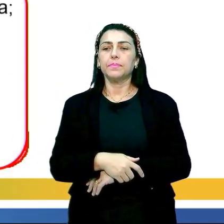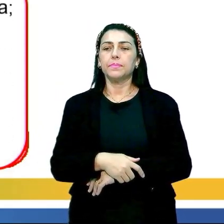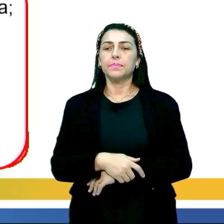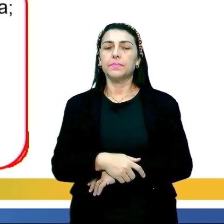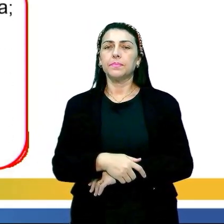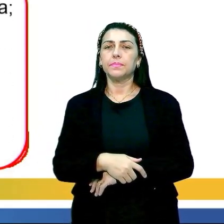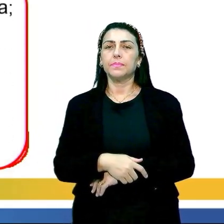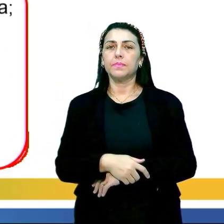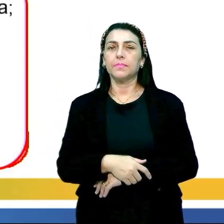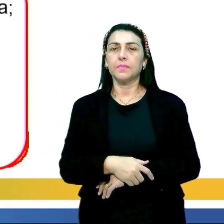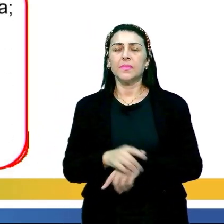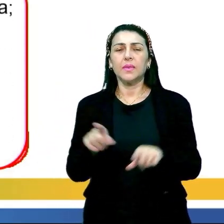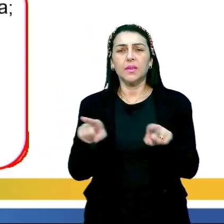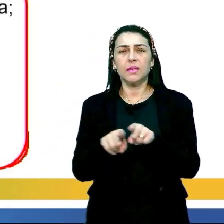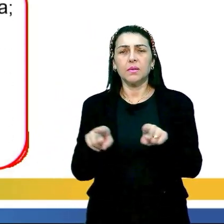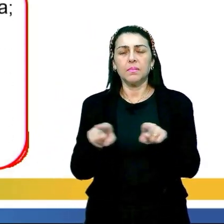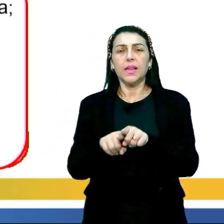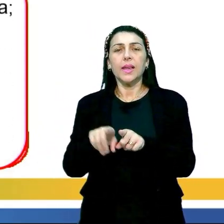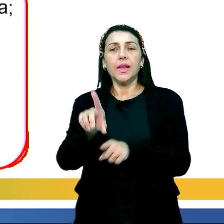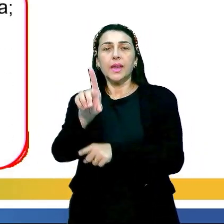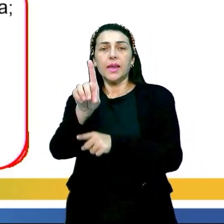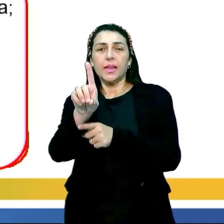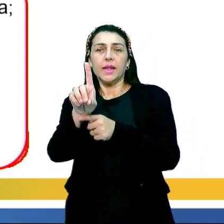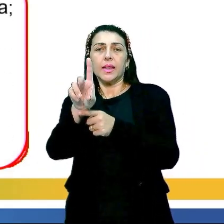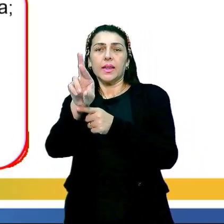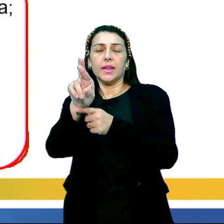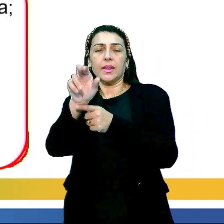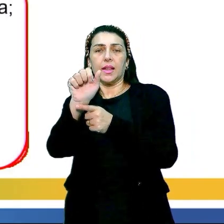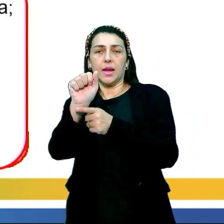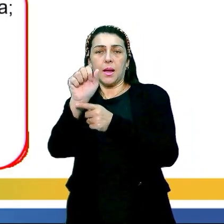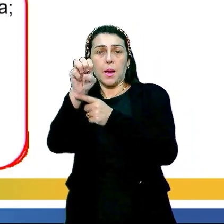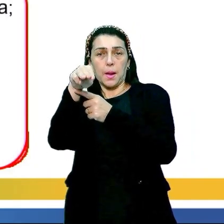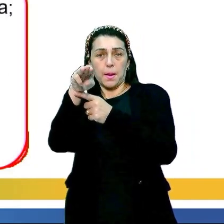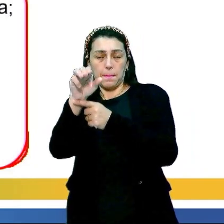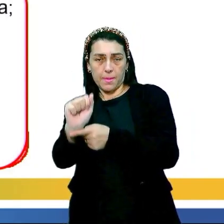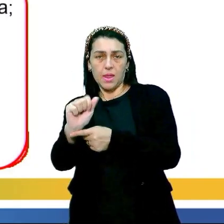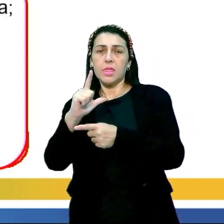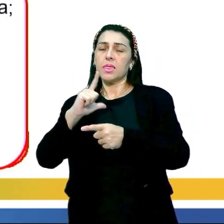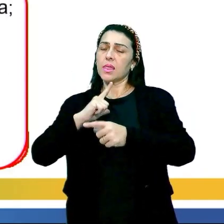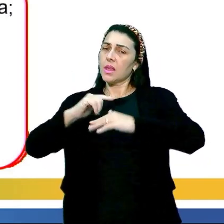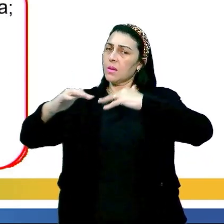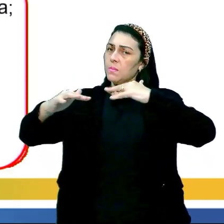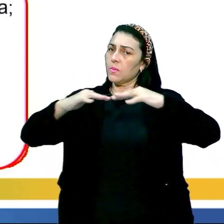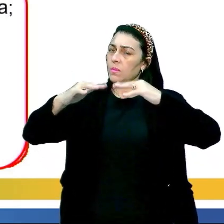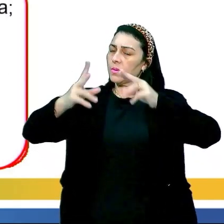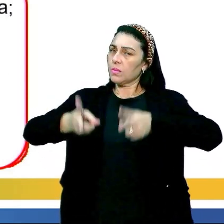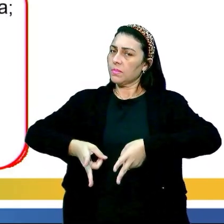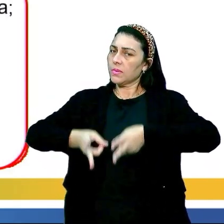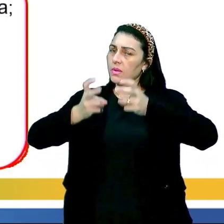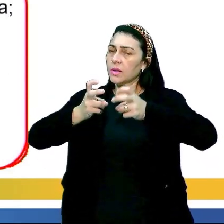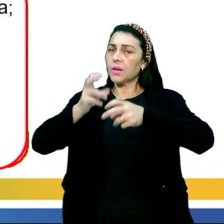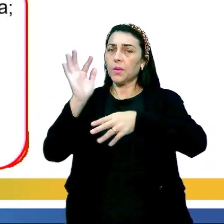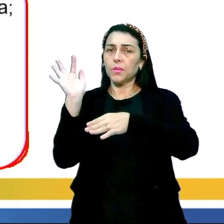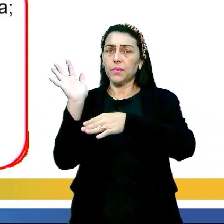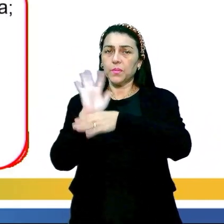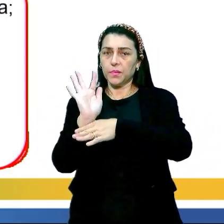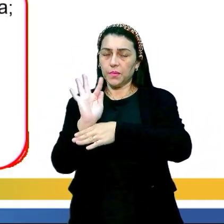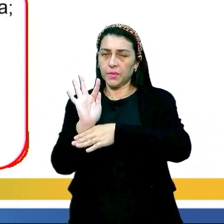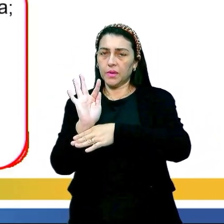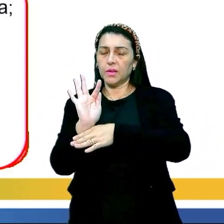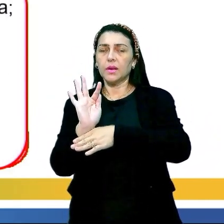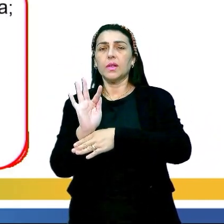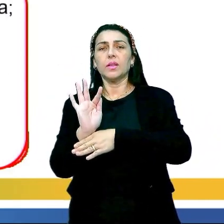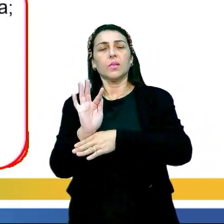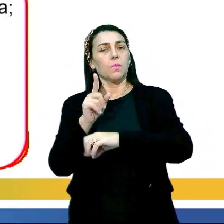Grande carga dramática, né? Há essa dramaticidade, né? Há esses movimentos. Vocês observaram que no vídeo, né,